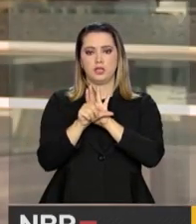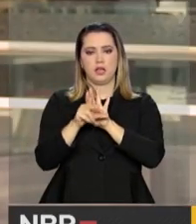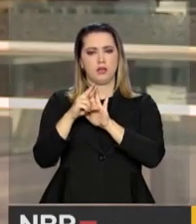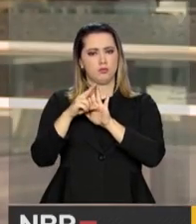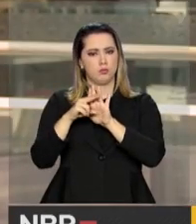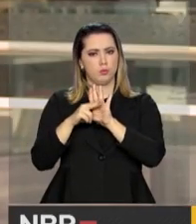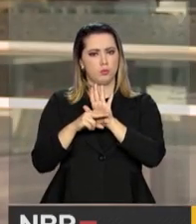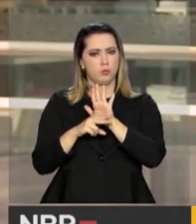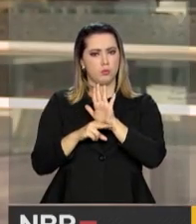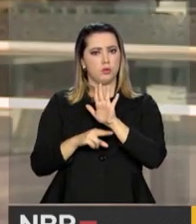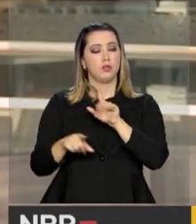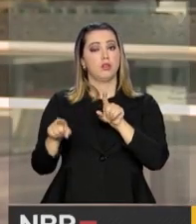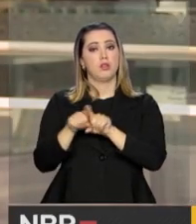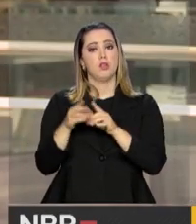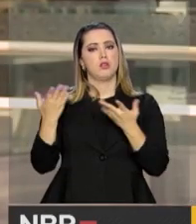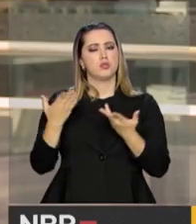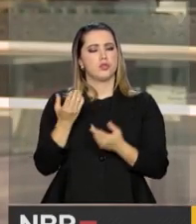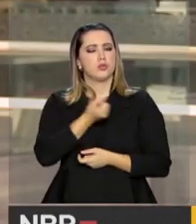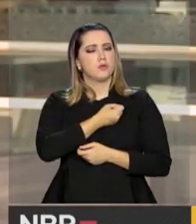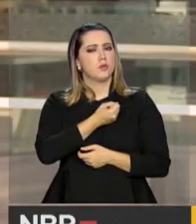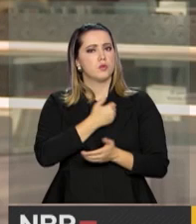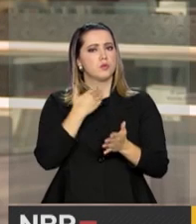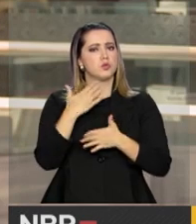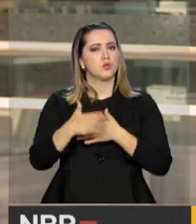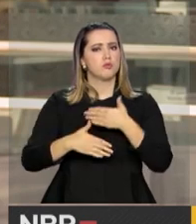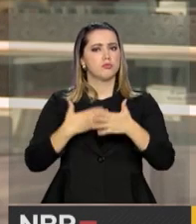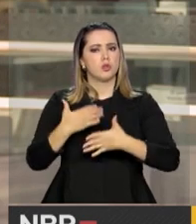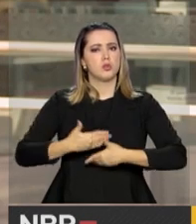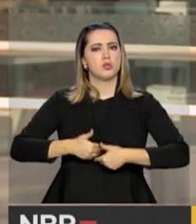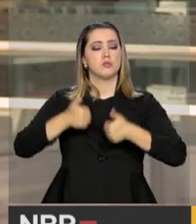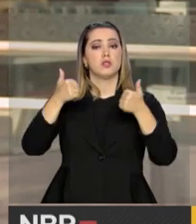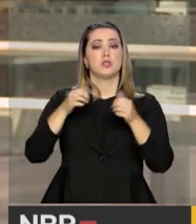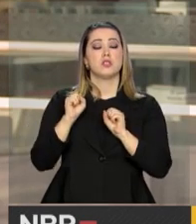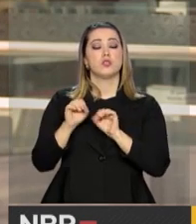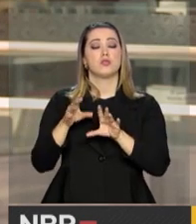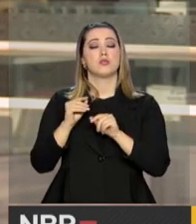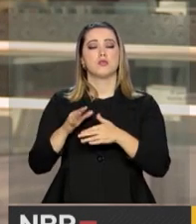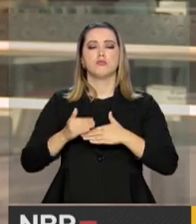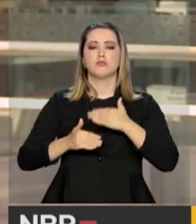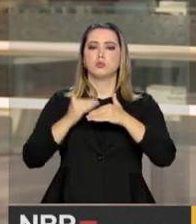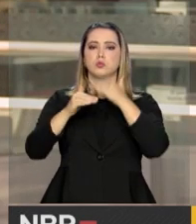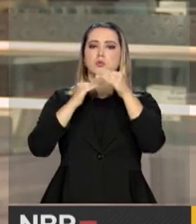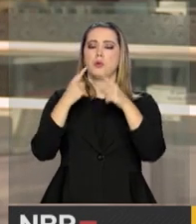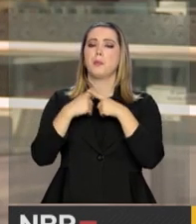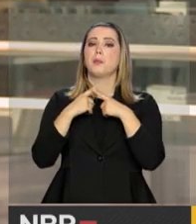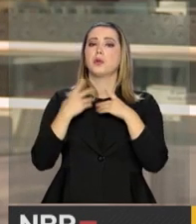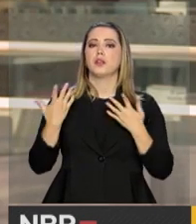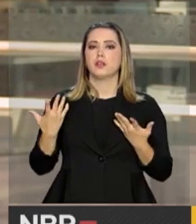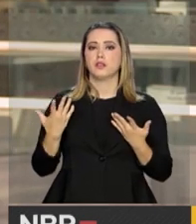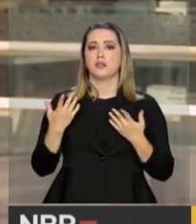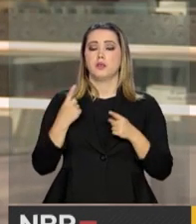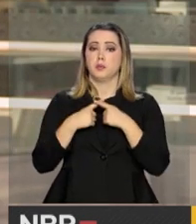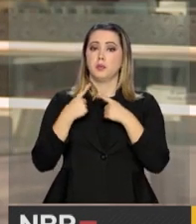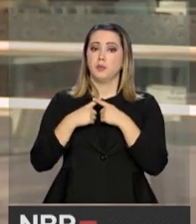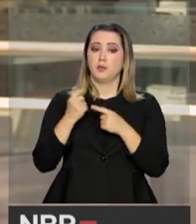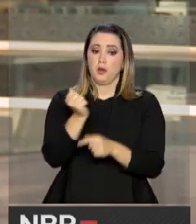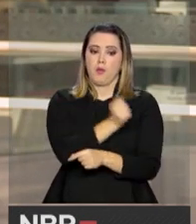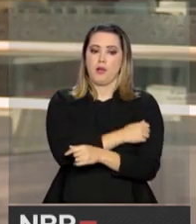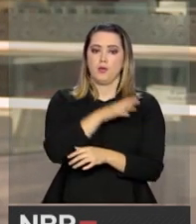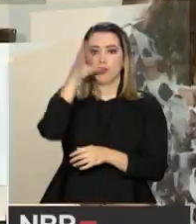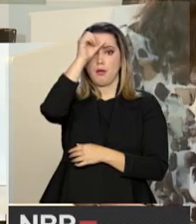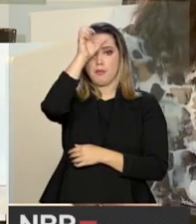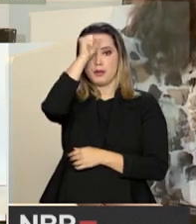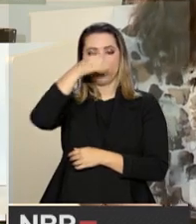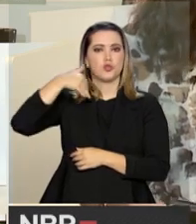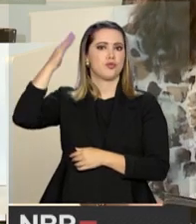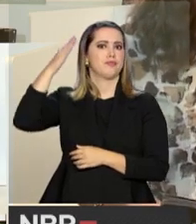minha opinião, os índices, os indicadores de melhoria do ensino vão aumentar. Vão aumentar justamente porque o aluno aprende melhor assim.